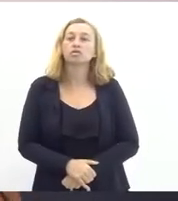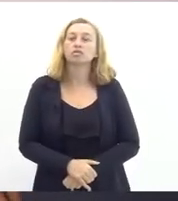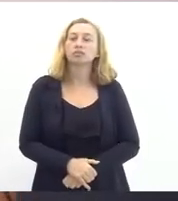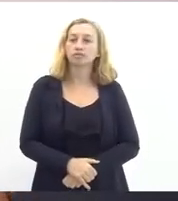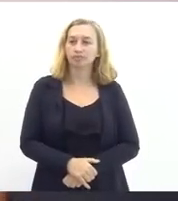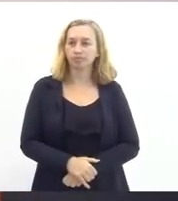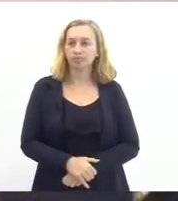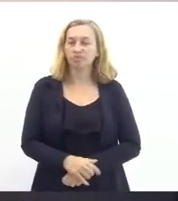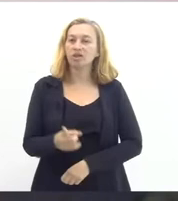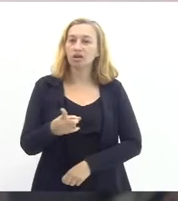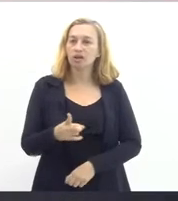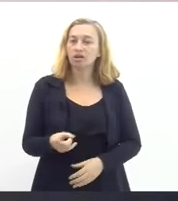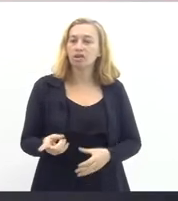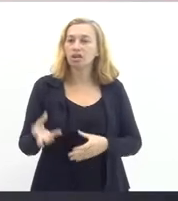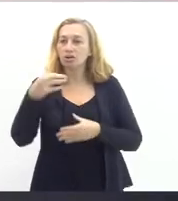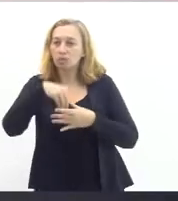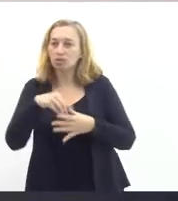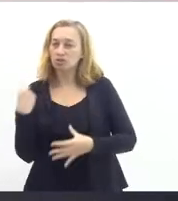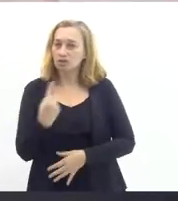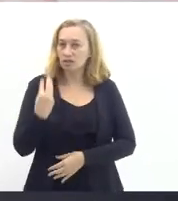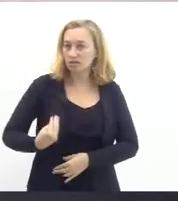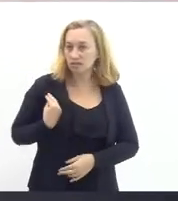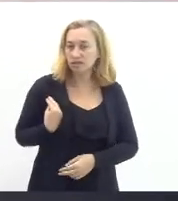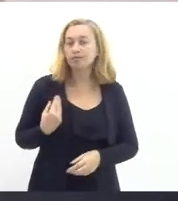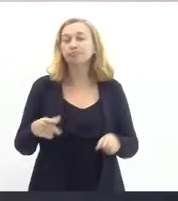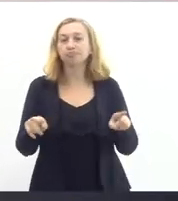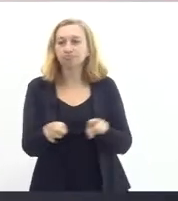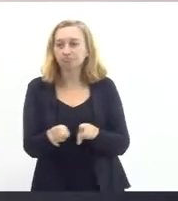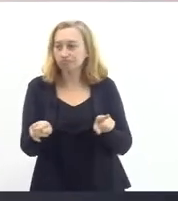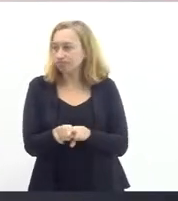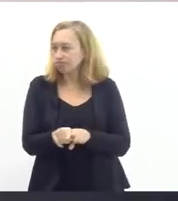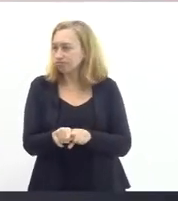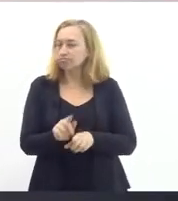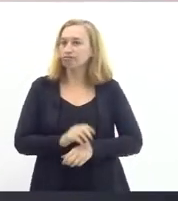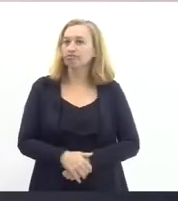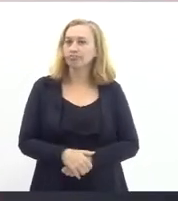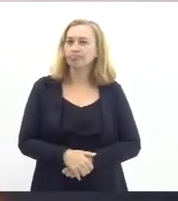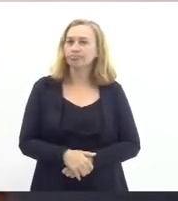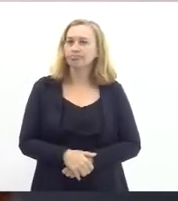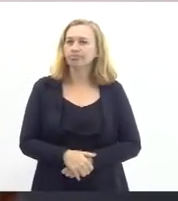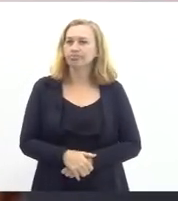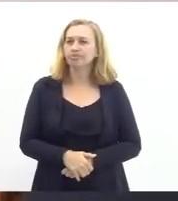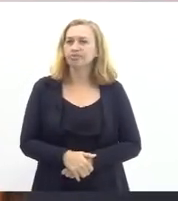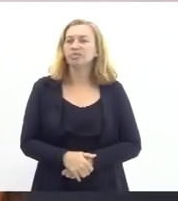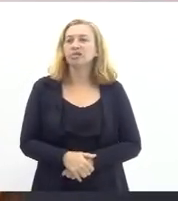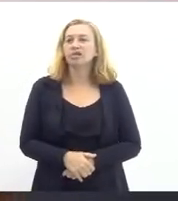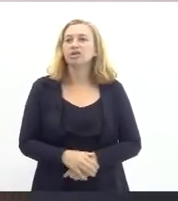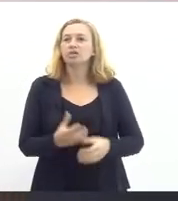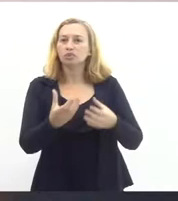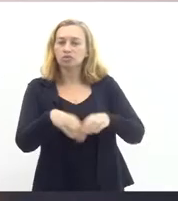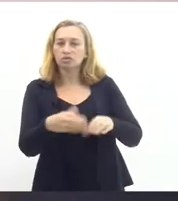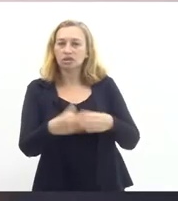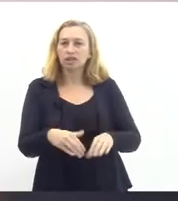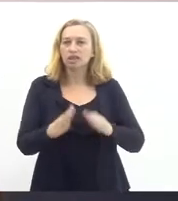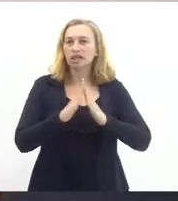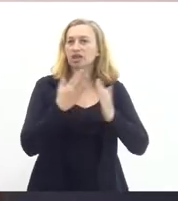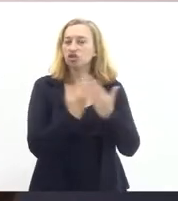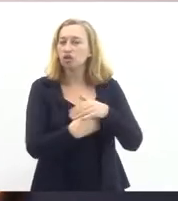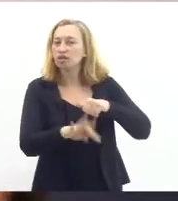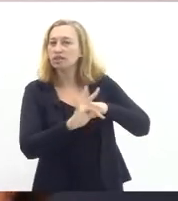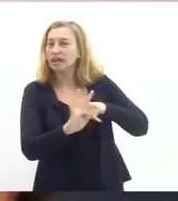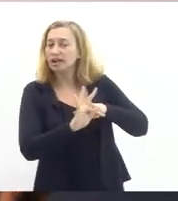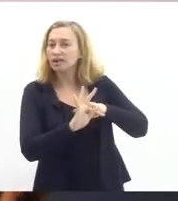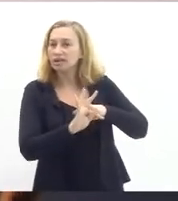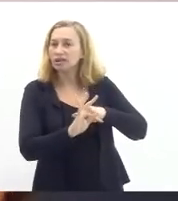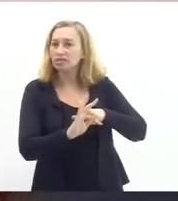repercute nas nossas vidas cotidianas. Ao mesmo tempo, nós estamos lidando, no caso dos concursados da FAETEC, com